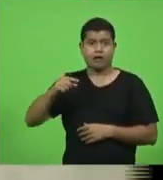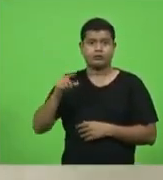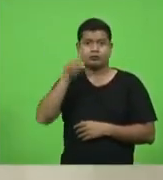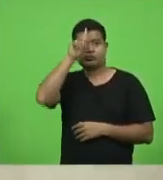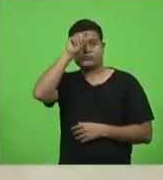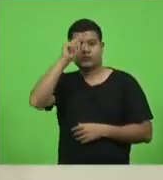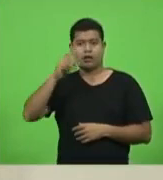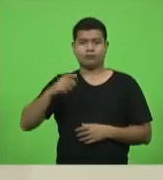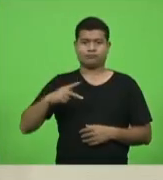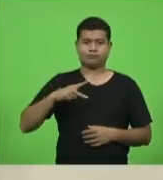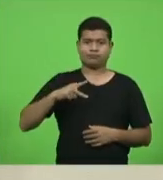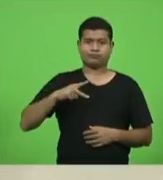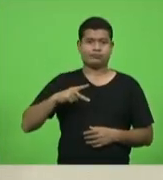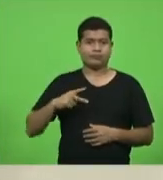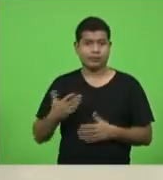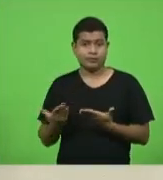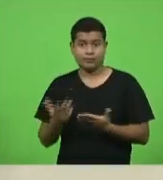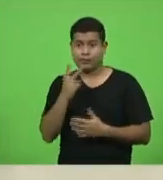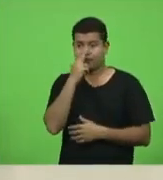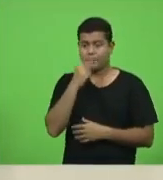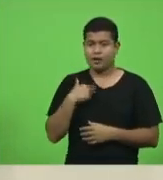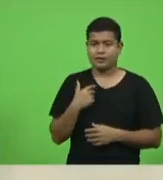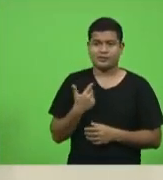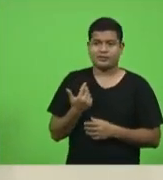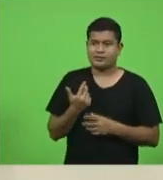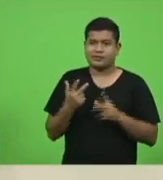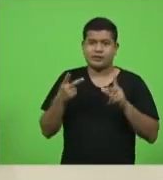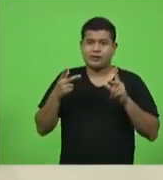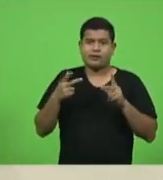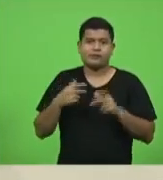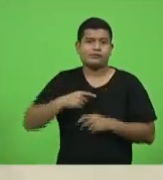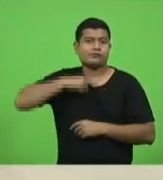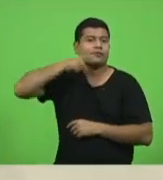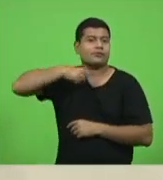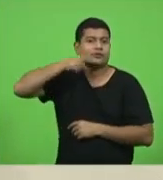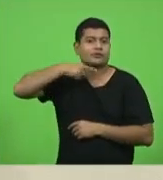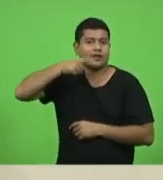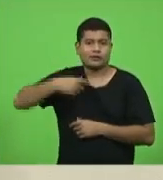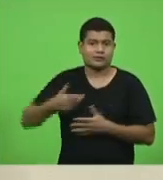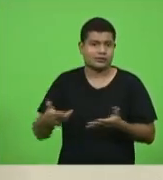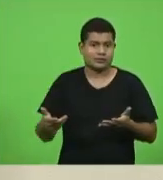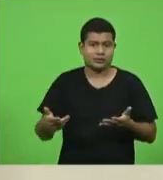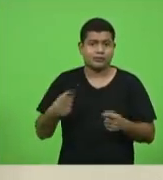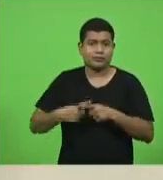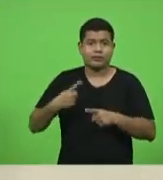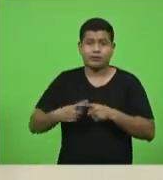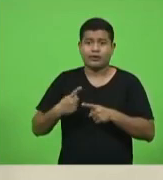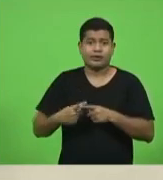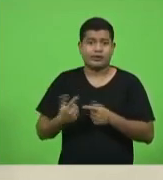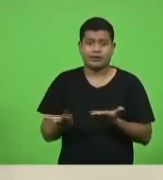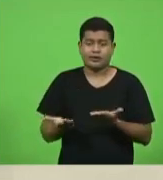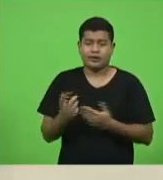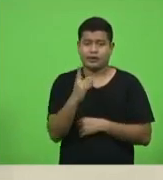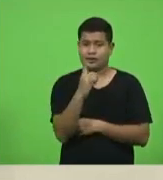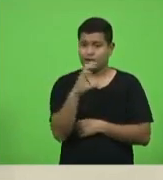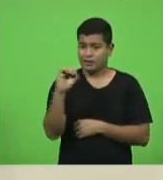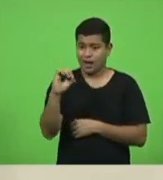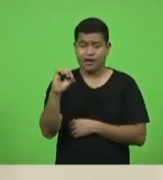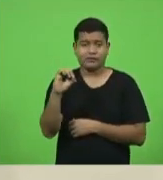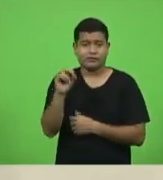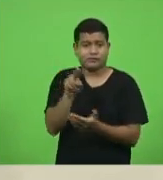Mas parece que a gente está enxugando o gelo, deputada Paulinha. A gente abre 10 leitos e tem 20 para entrar.